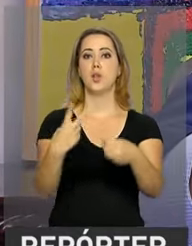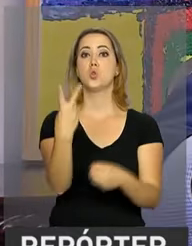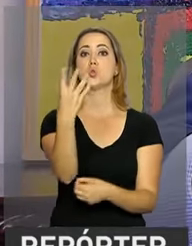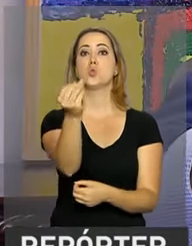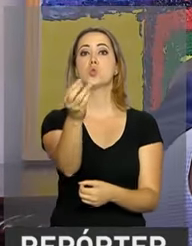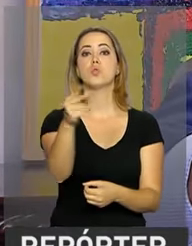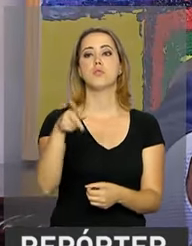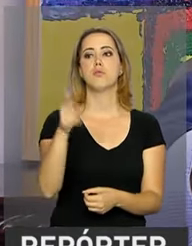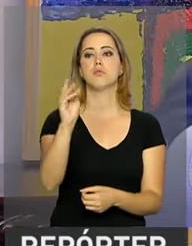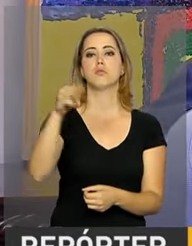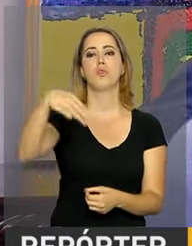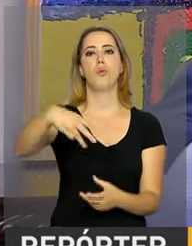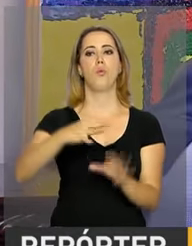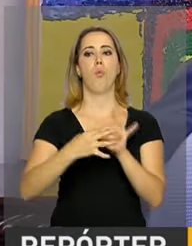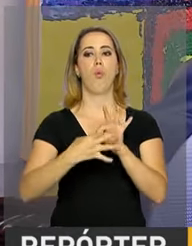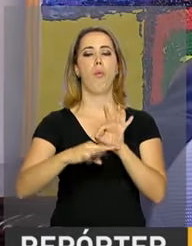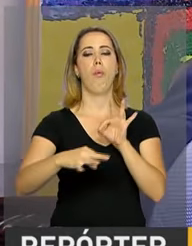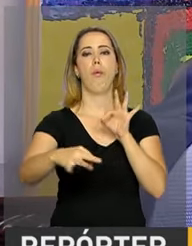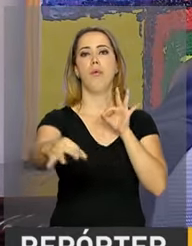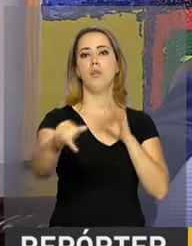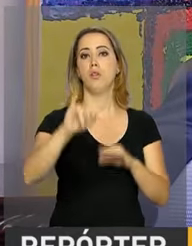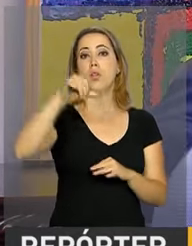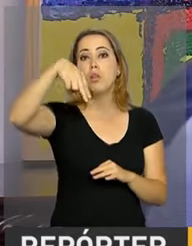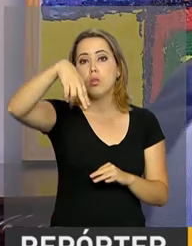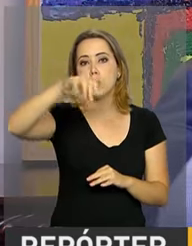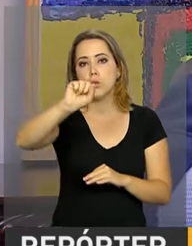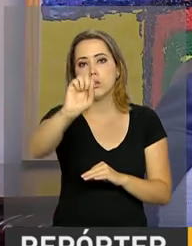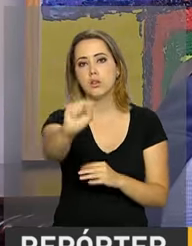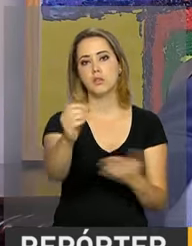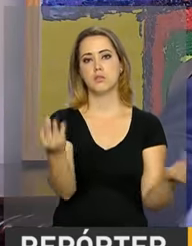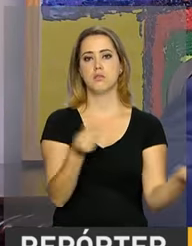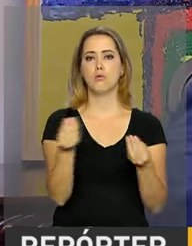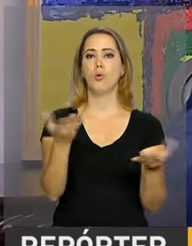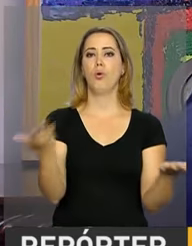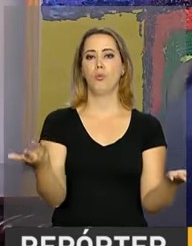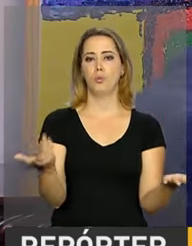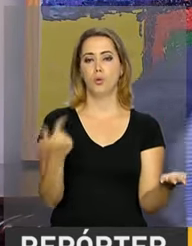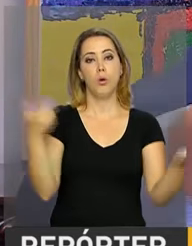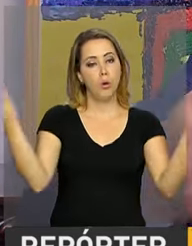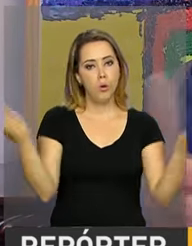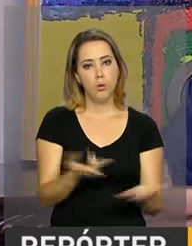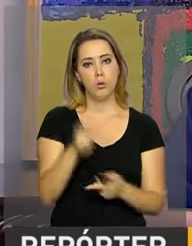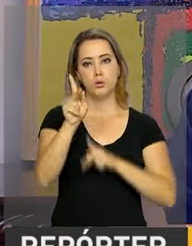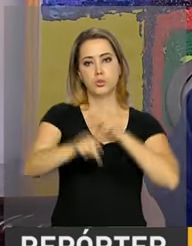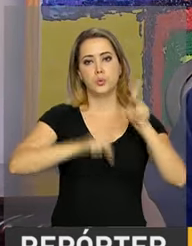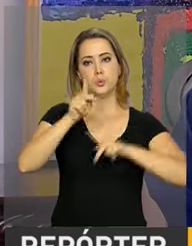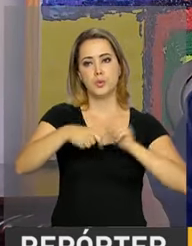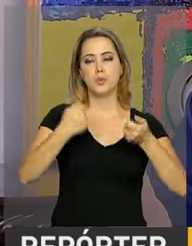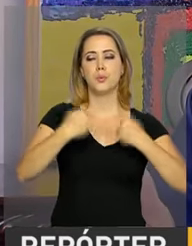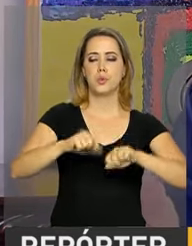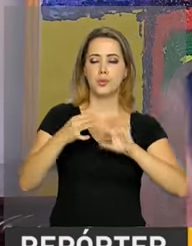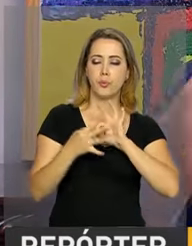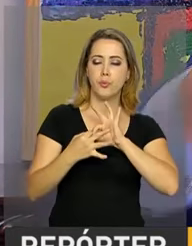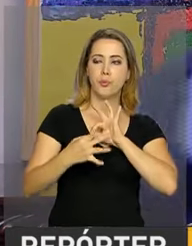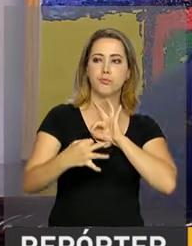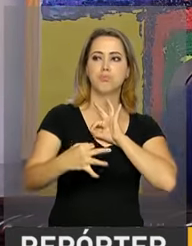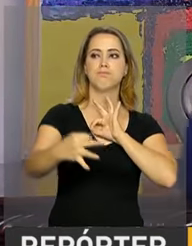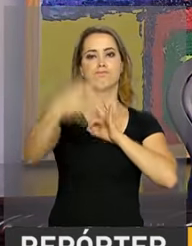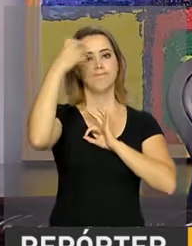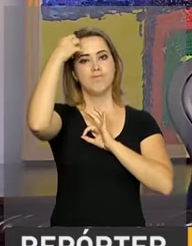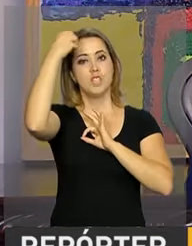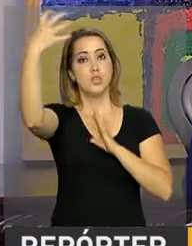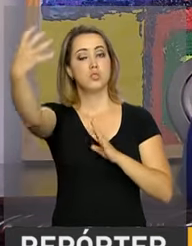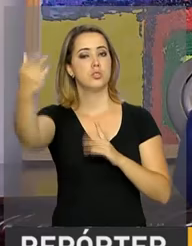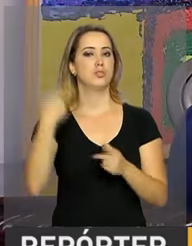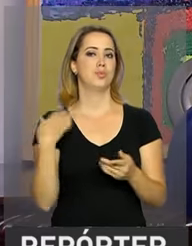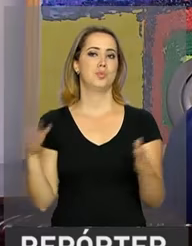quilômetros distantes de uma agência do INSS. Hoje, o cidadão tem que se deslocar esses 300 quilômetros para chegar